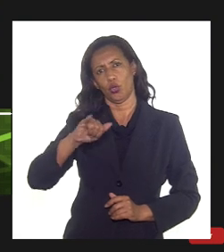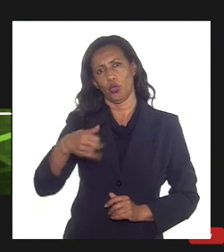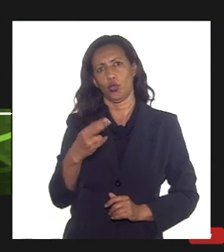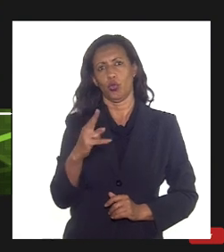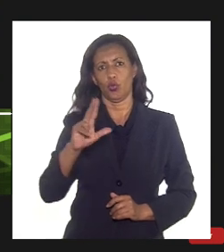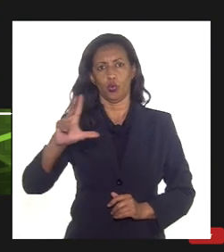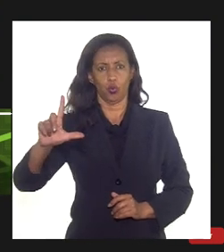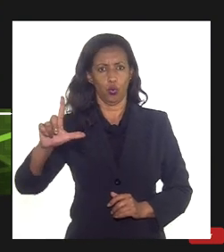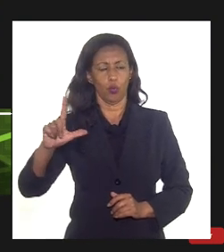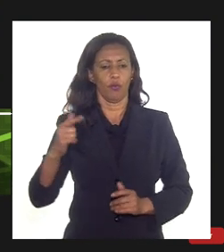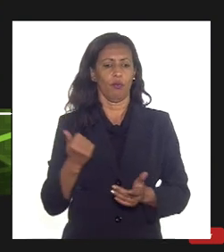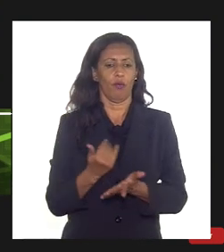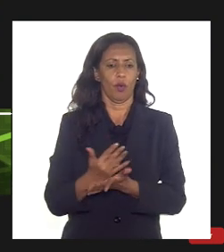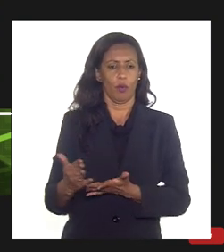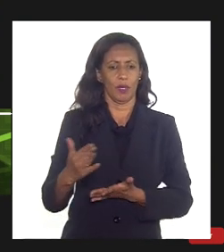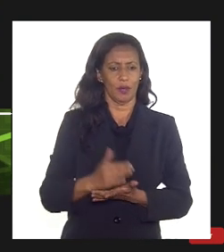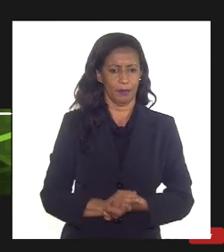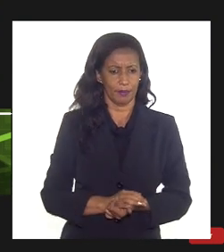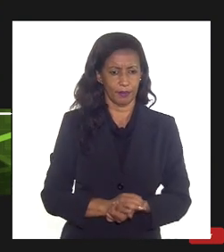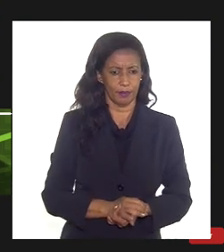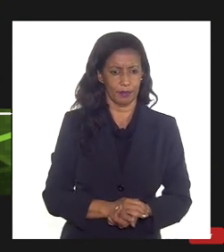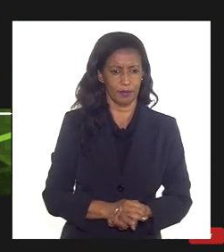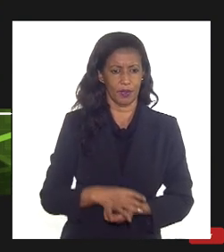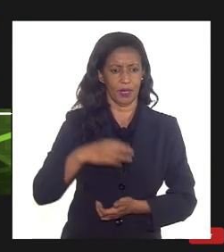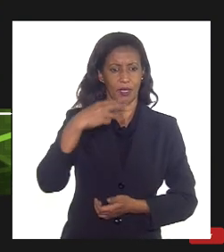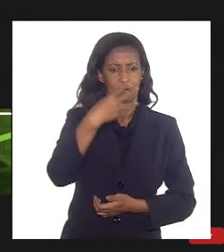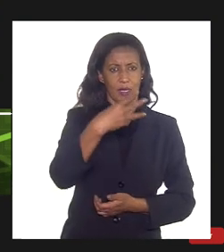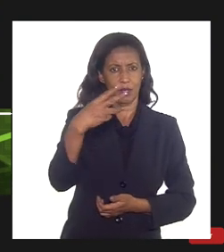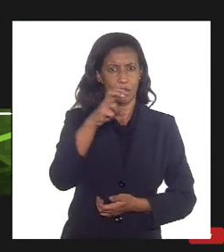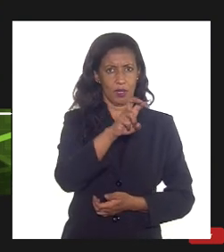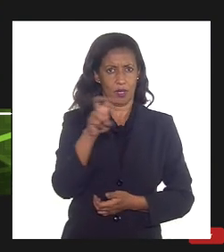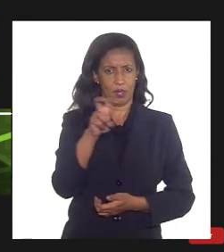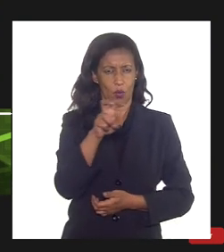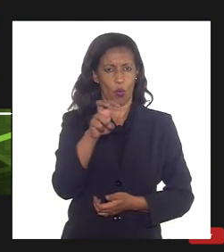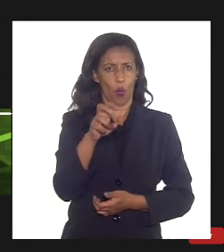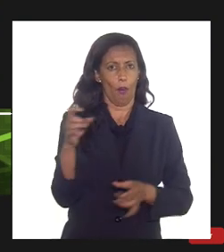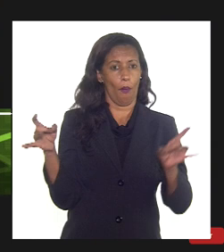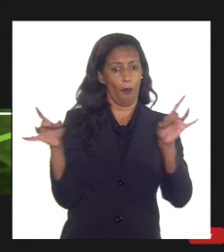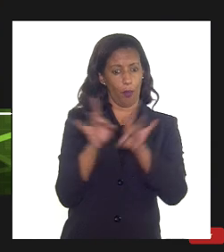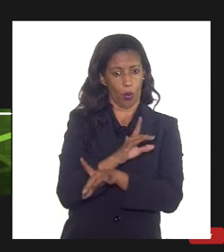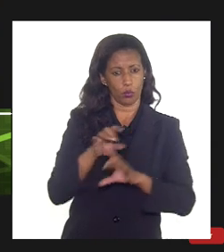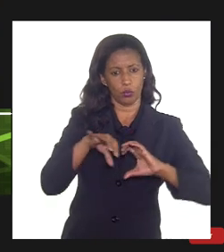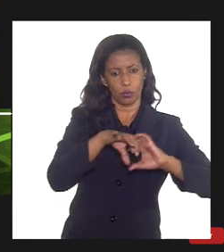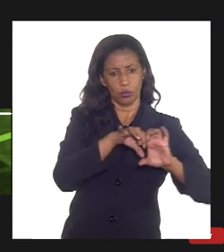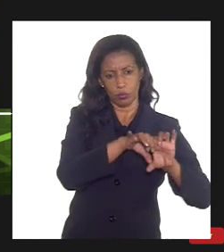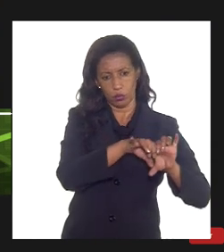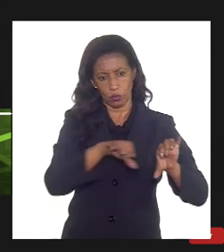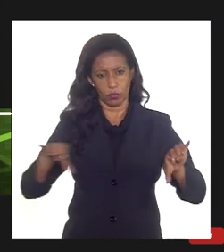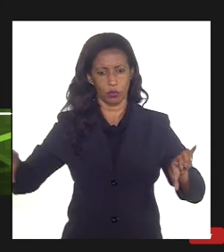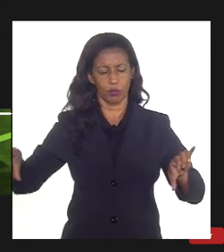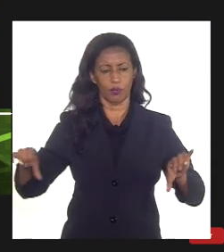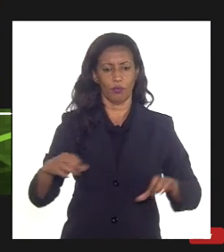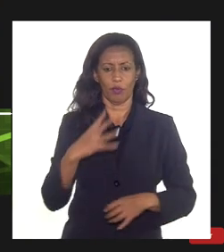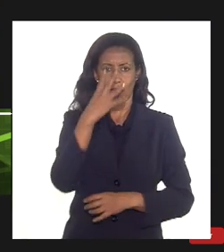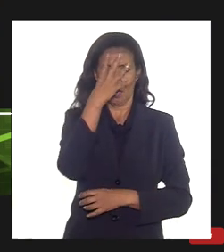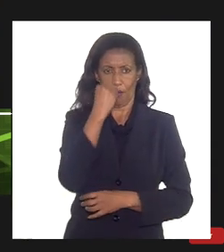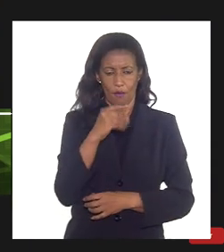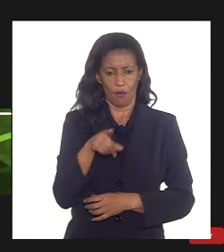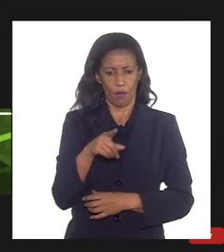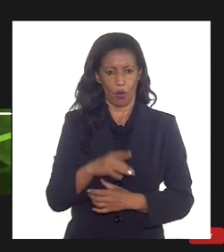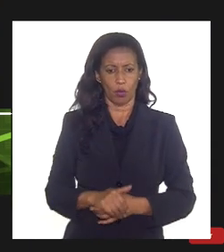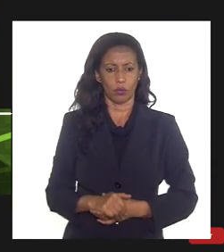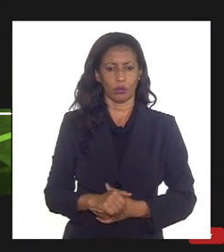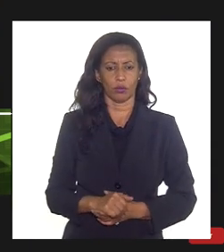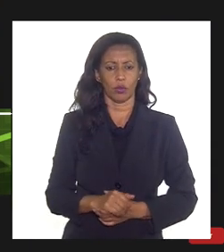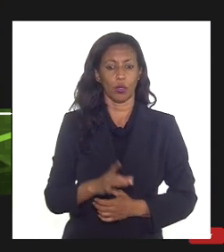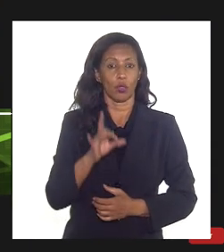Nós temos 355 quilômetros, total 148 em trecho terrestre. E essas fotos, apenas para